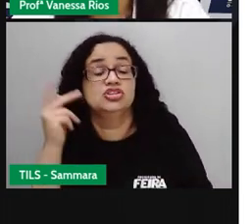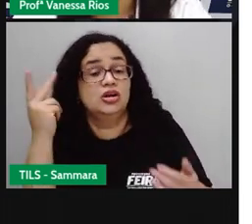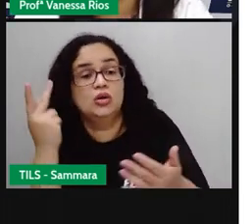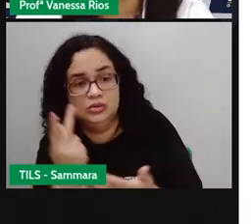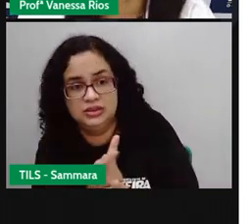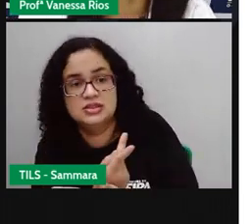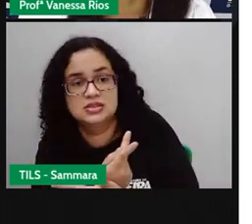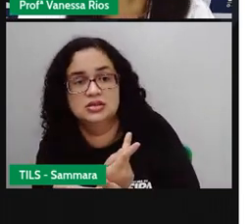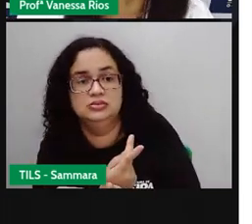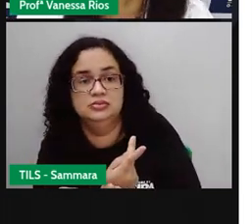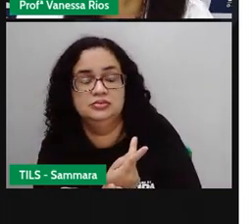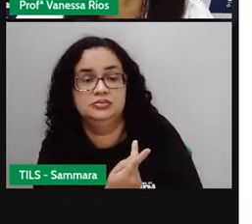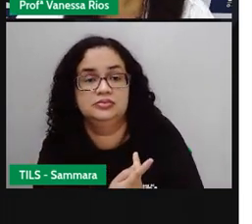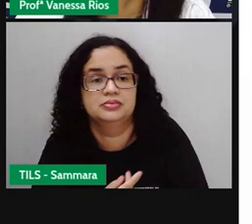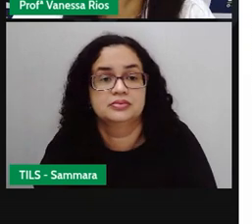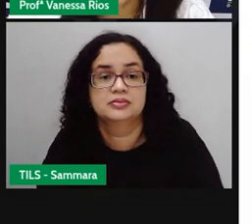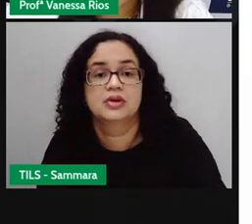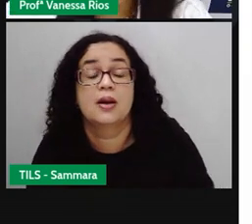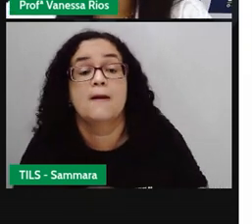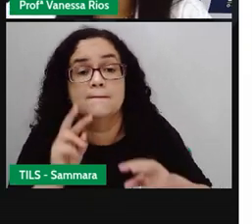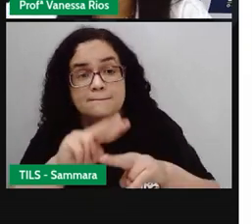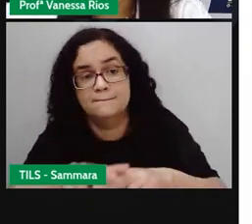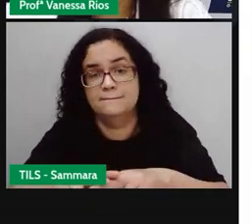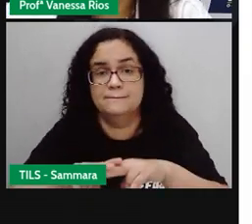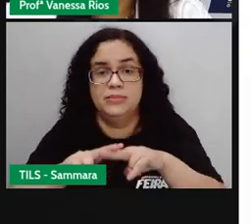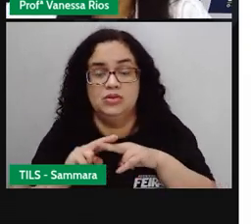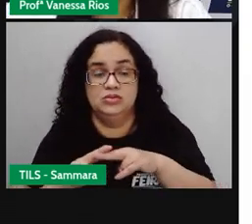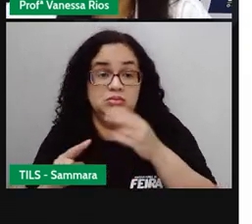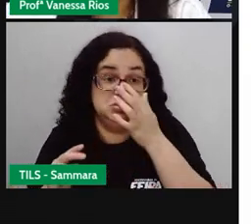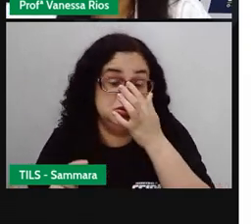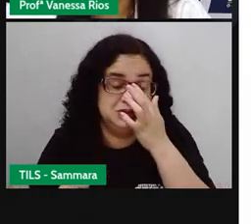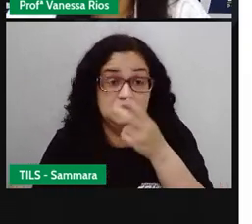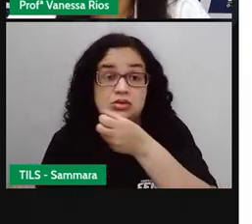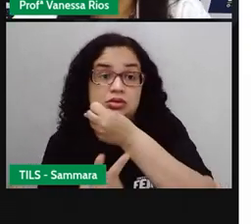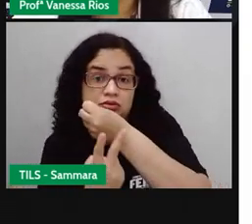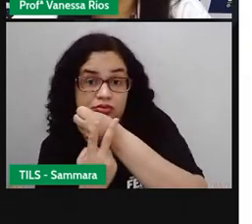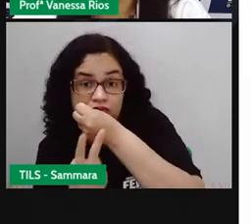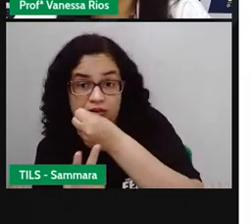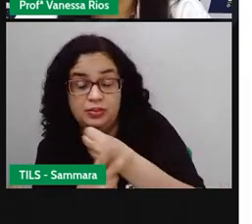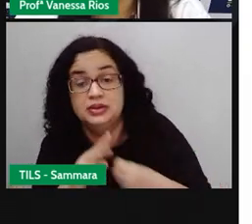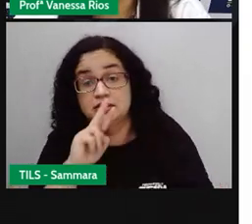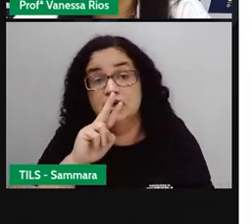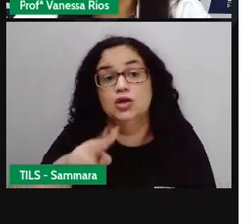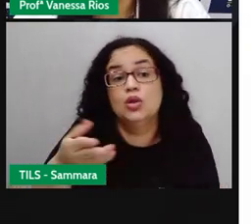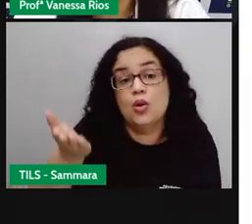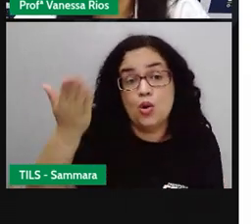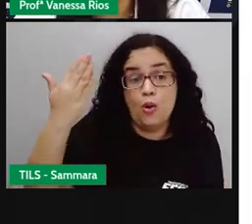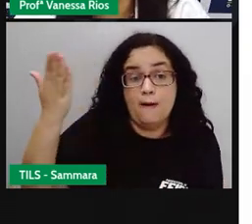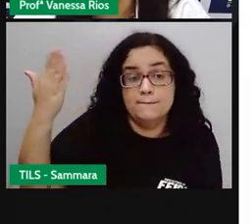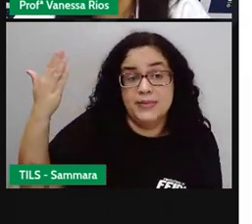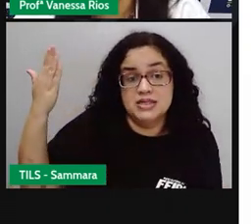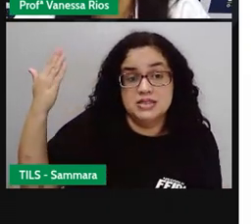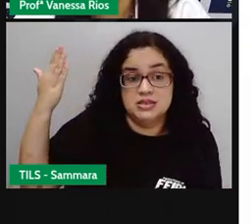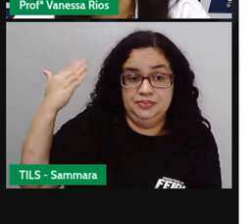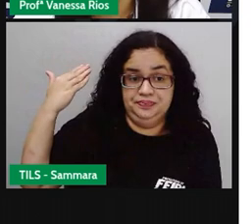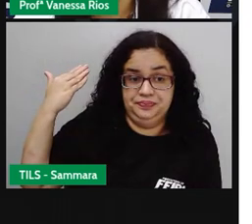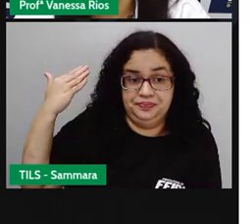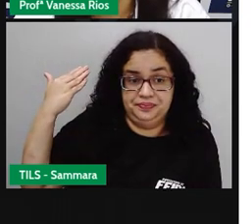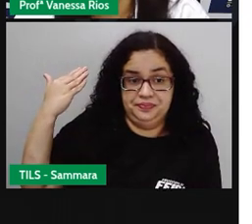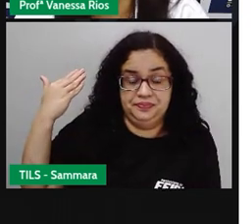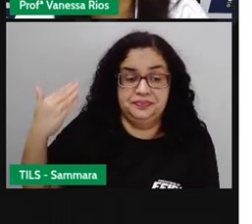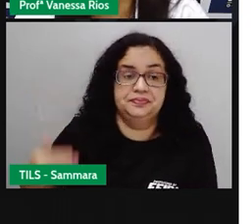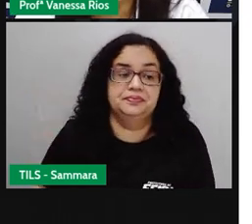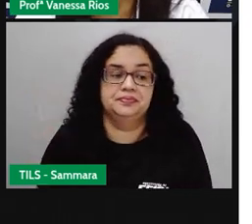já aconteceu. Por isso, esses verbos, nós dizemos que eles estão aí, ó, no